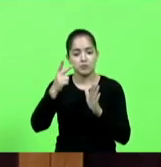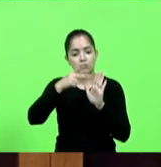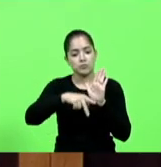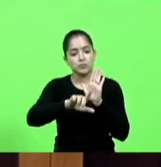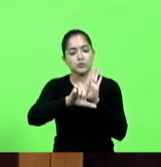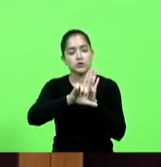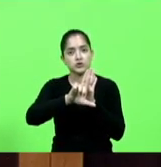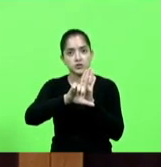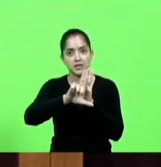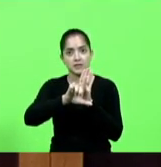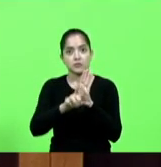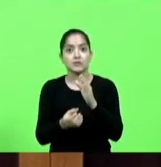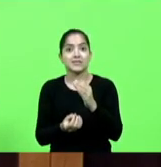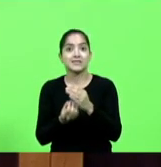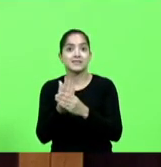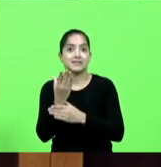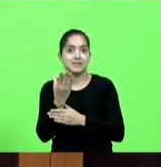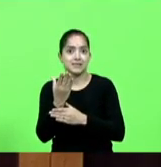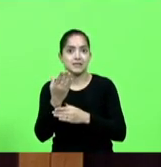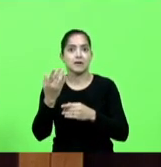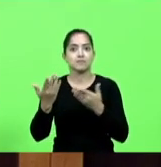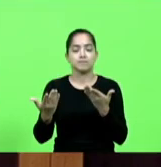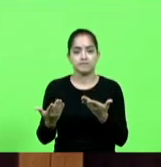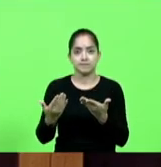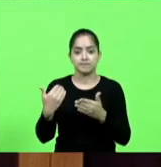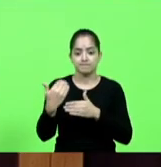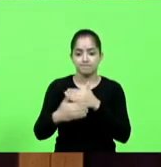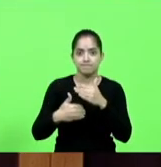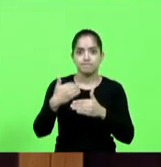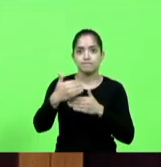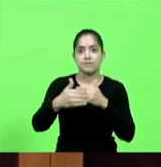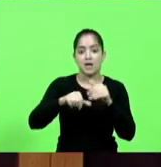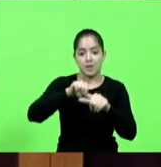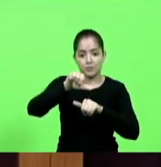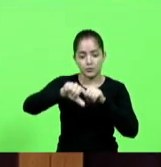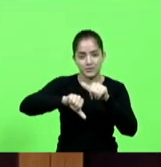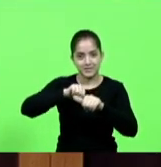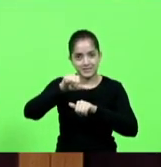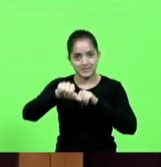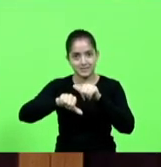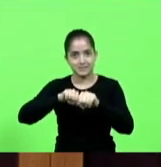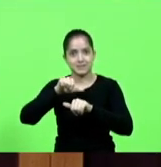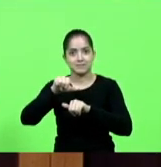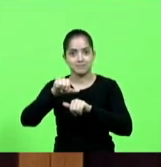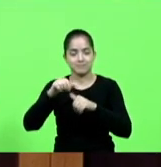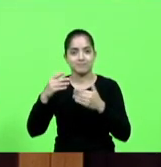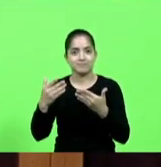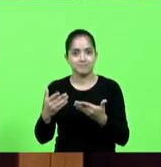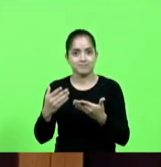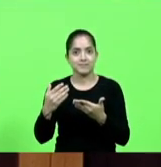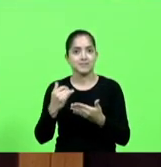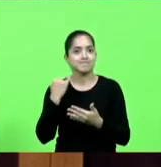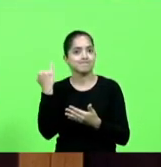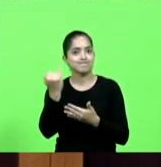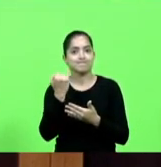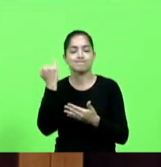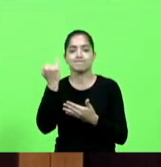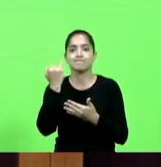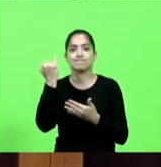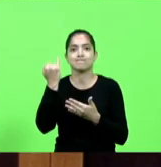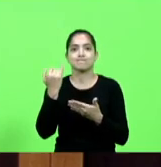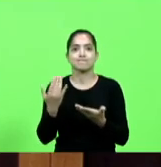de lei que cria a política de transição para o carvão catarinense que é tão necessária essa política